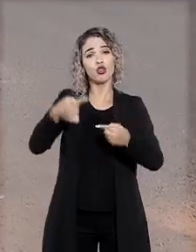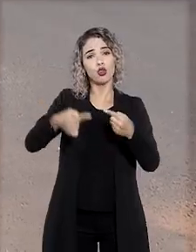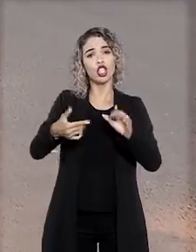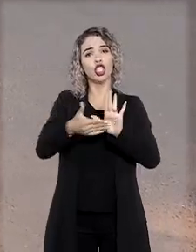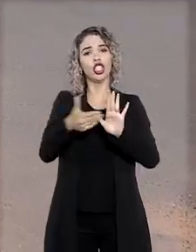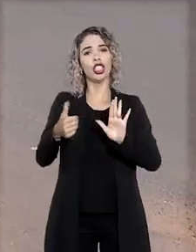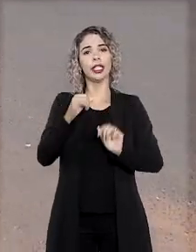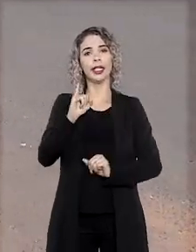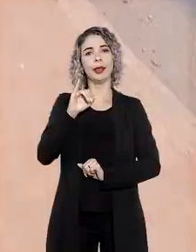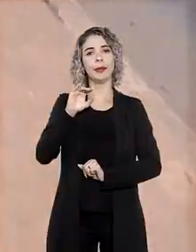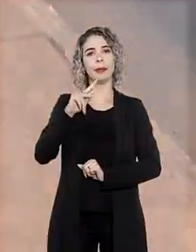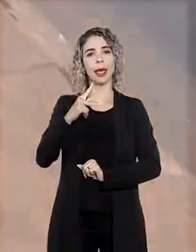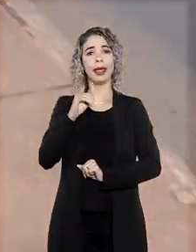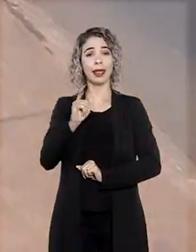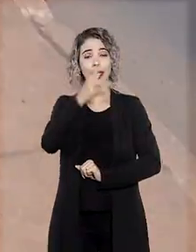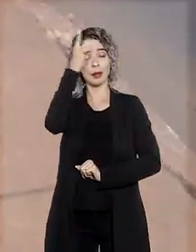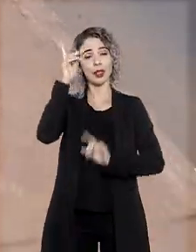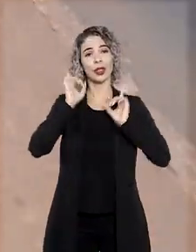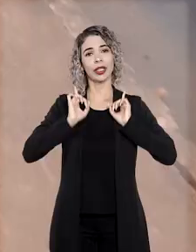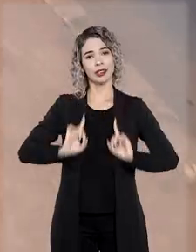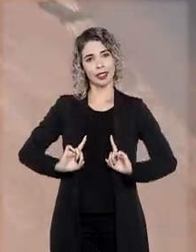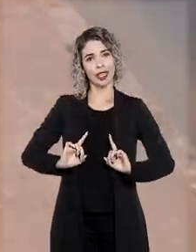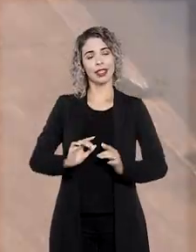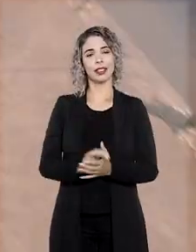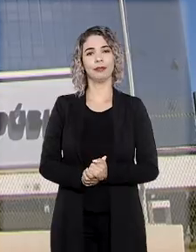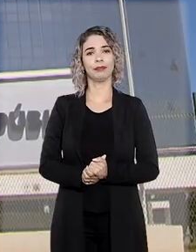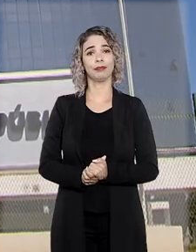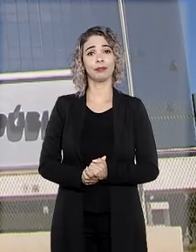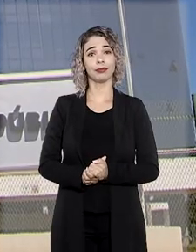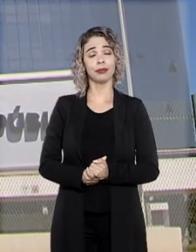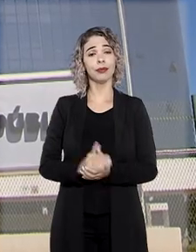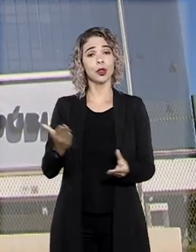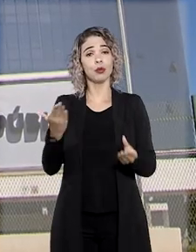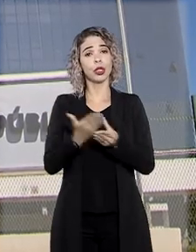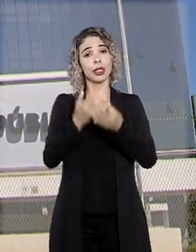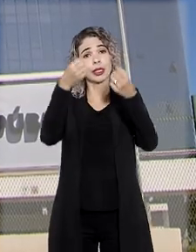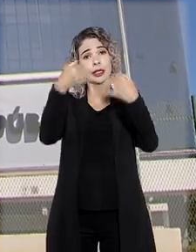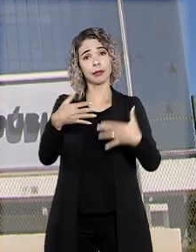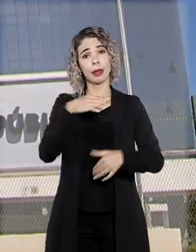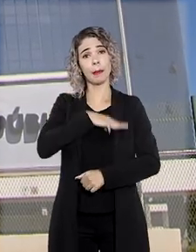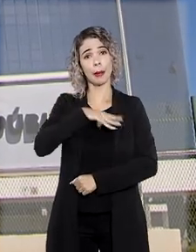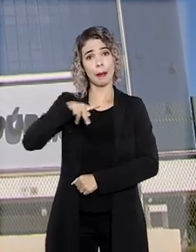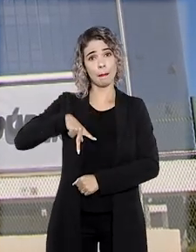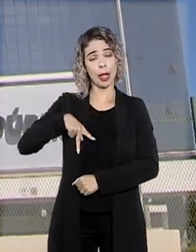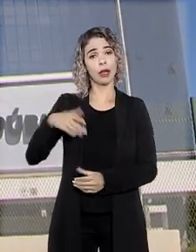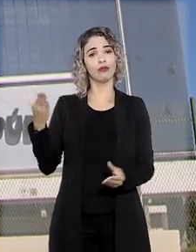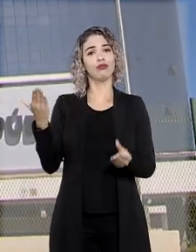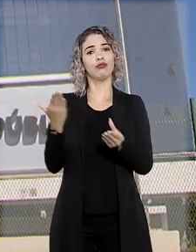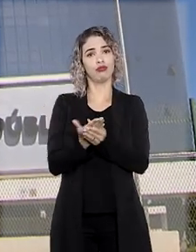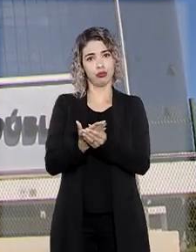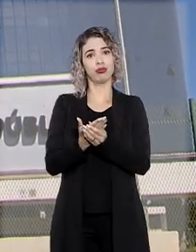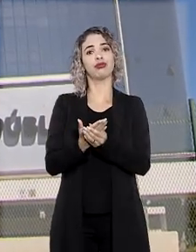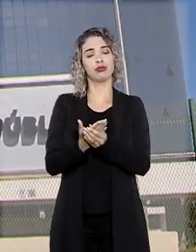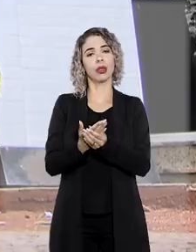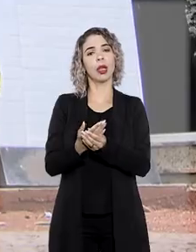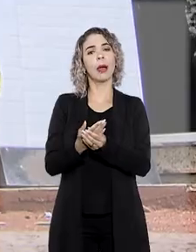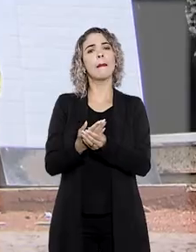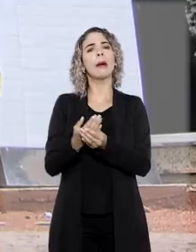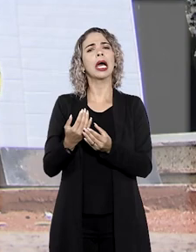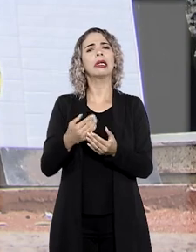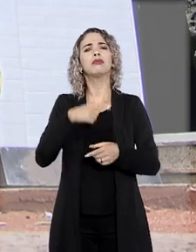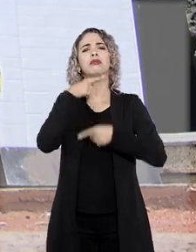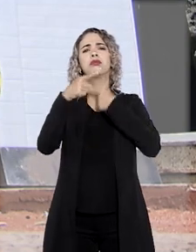discutir isenção tributária para pessoas com deficiência. De acordo com os autos, o MPF ajuizou a ação civil pública